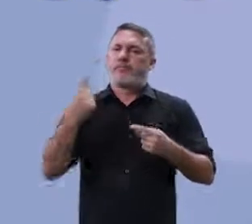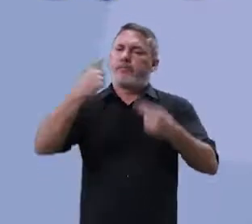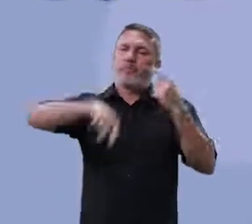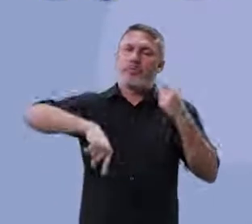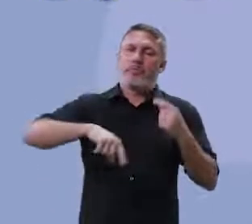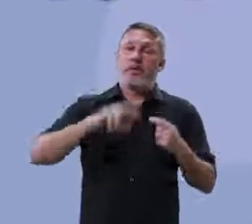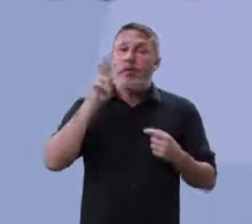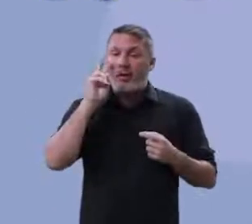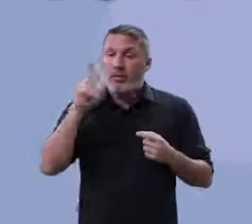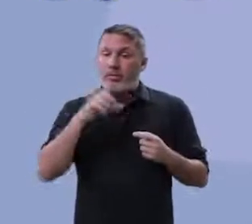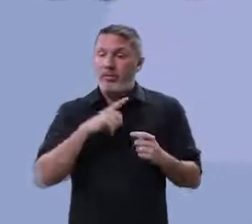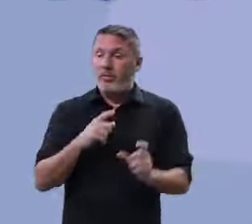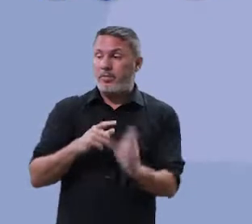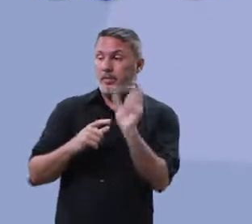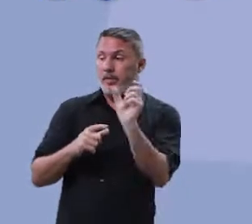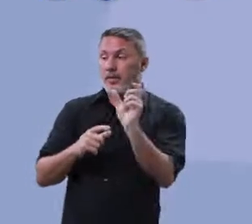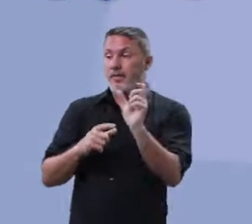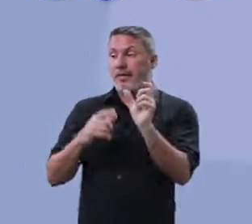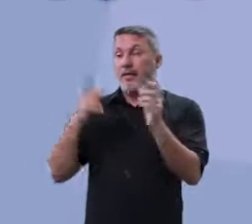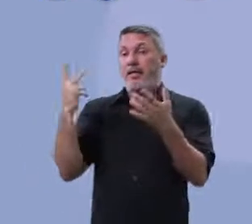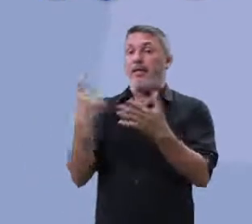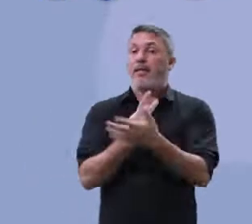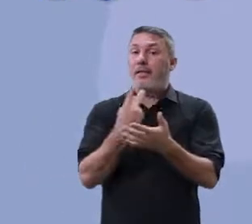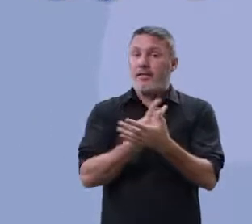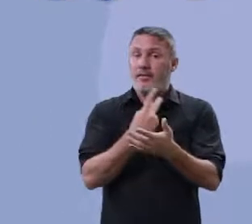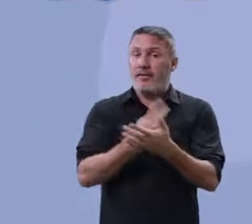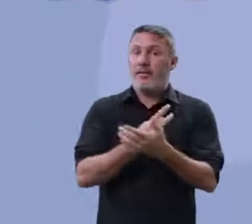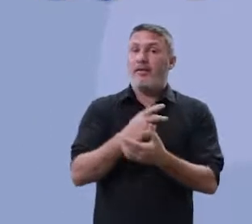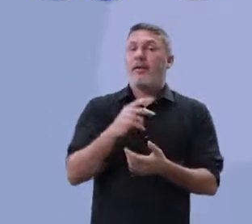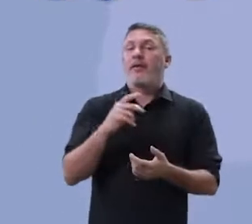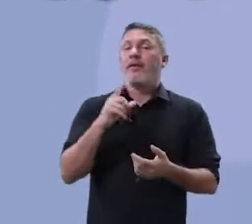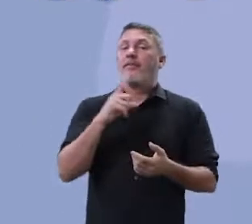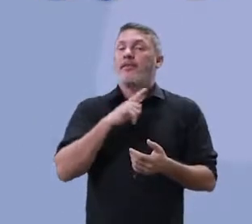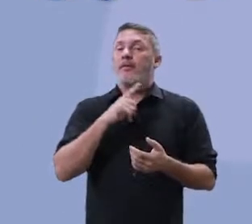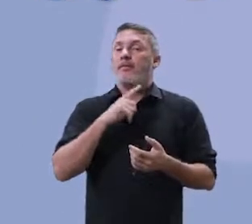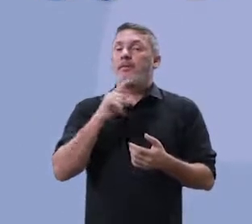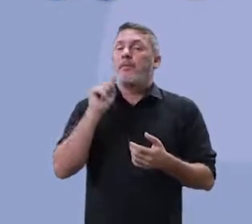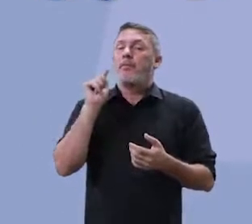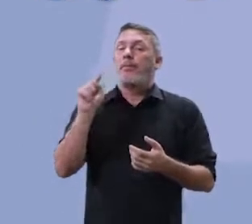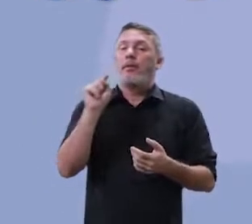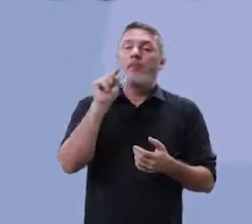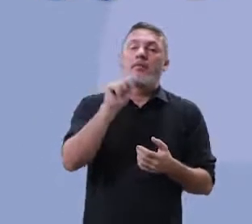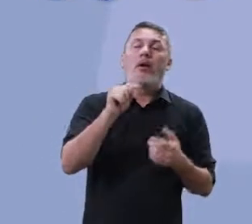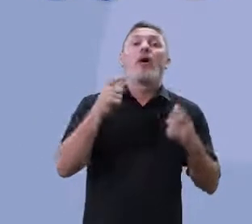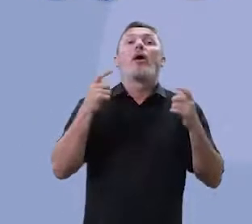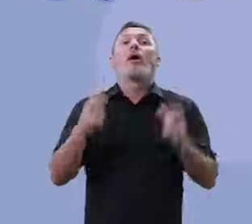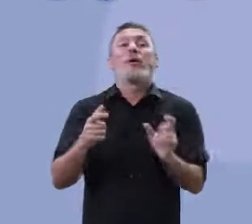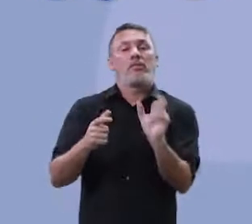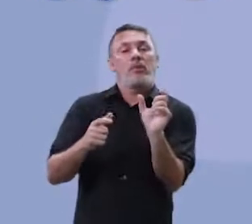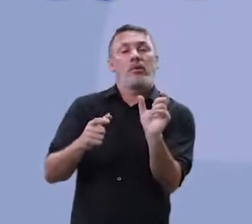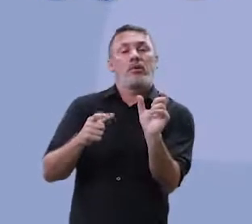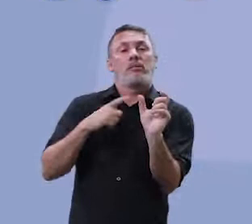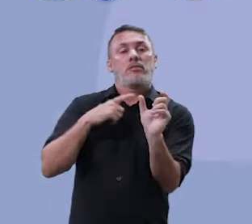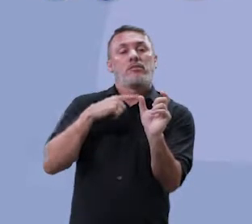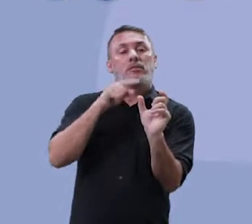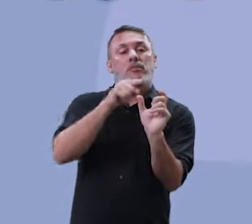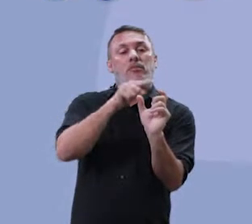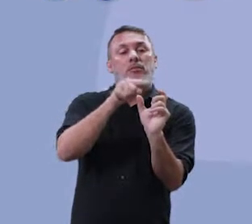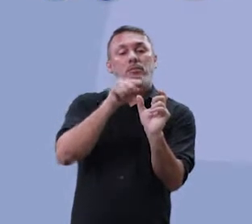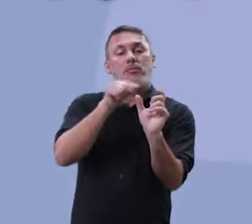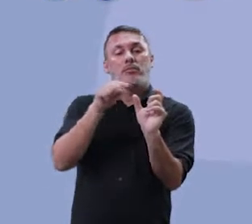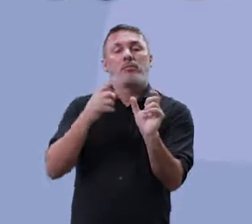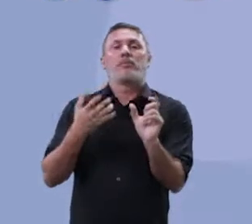O correto seria... maior rede de manipulação que influencia principalmente o comportamento humano é a internet.